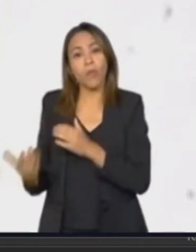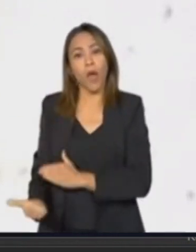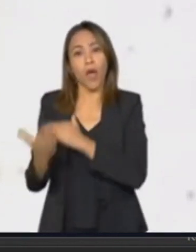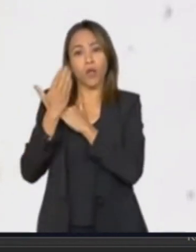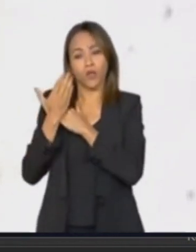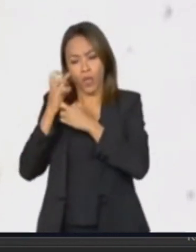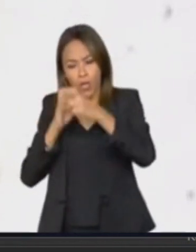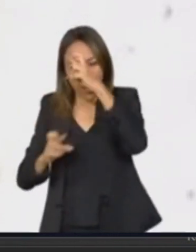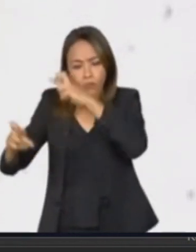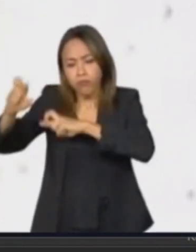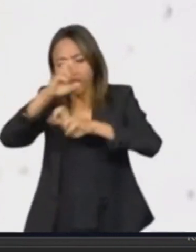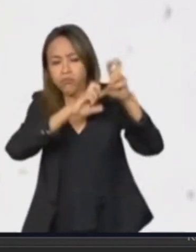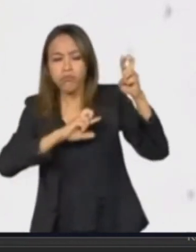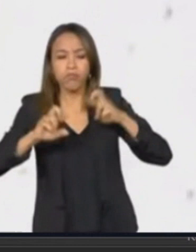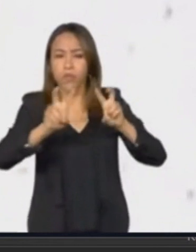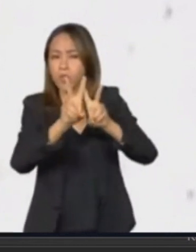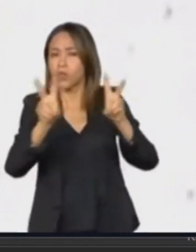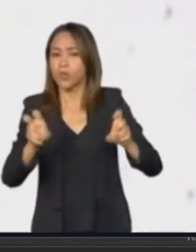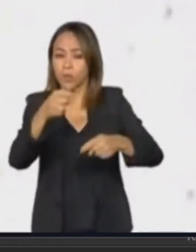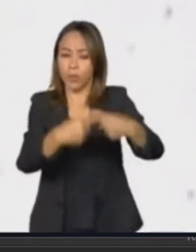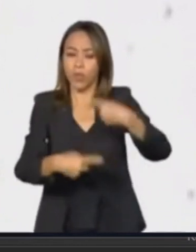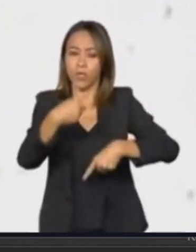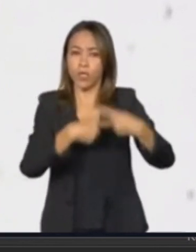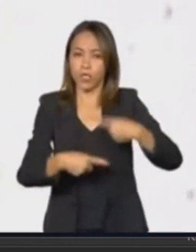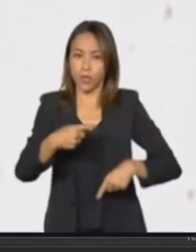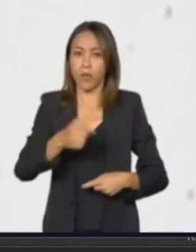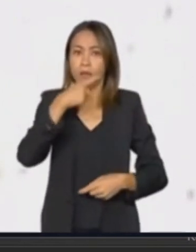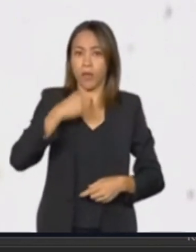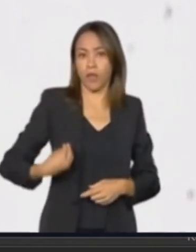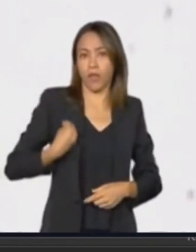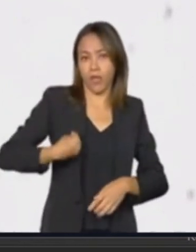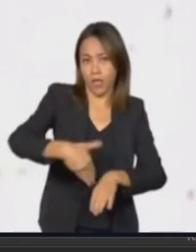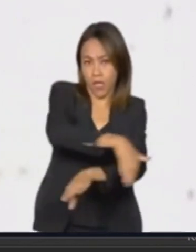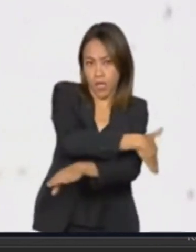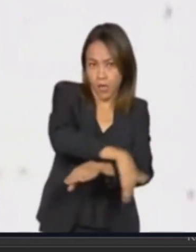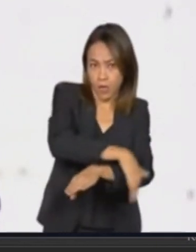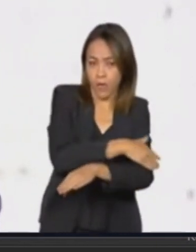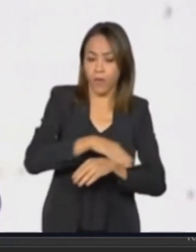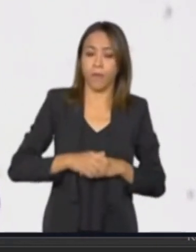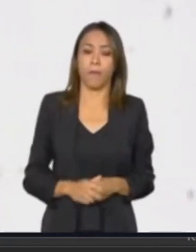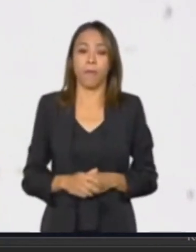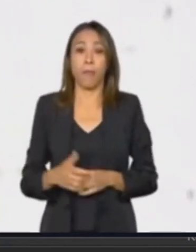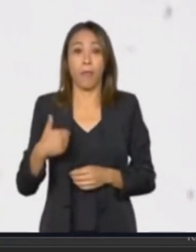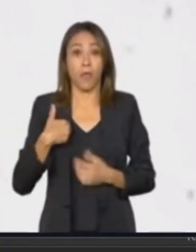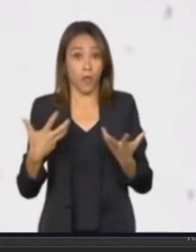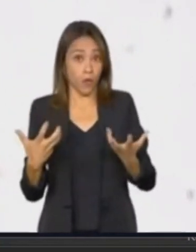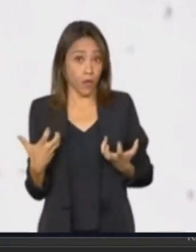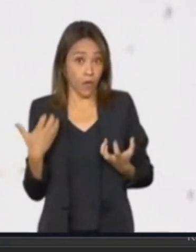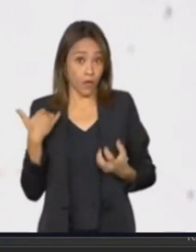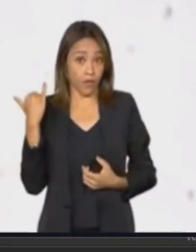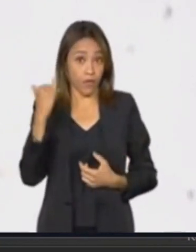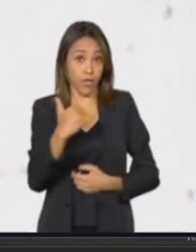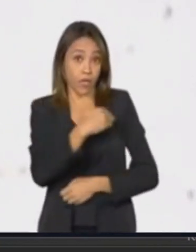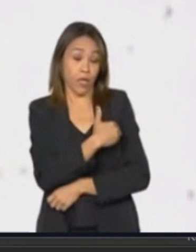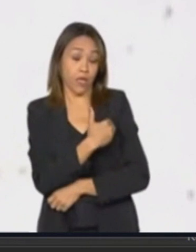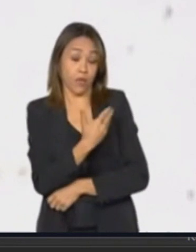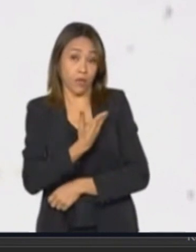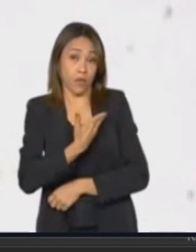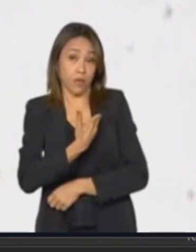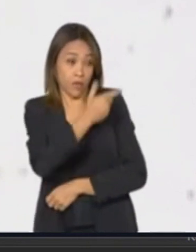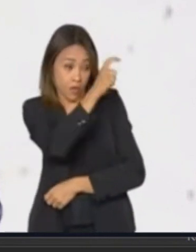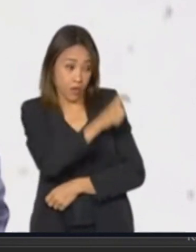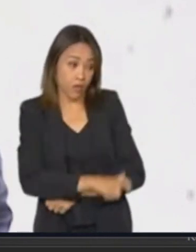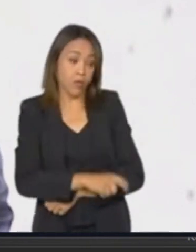Nacional para a População em Situação de Rua, o CIAMP Rua. E eu quero fazê-lo na pessoa de um companheiro, do